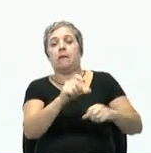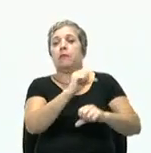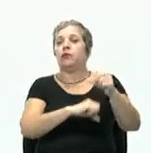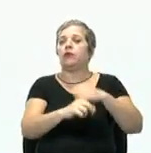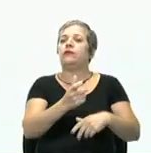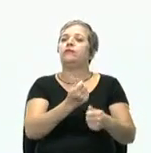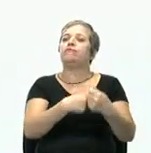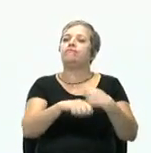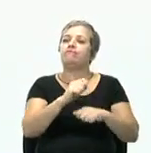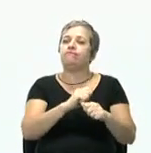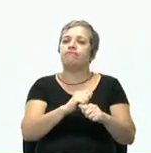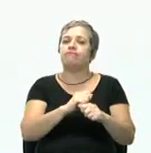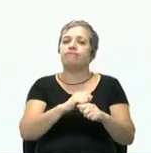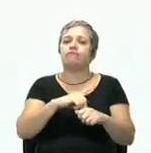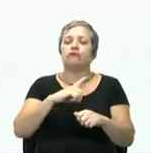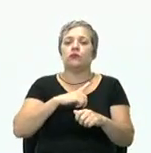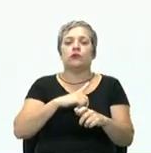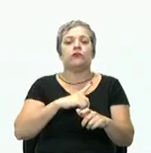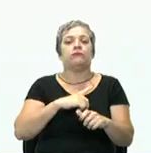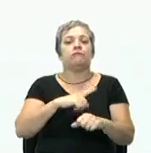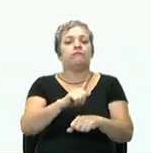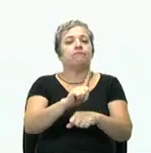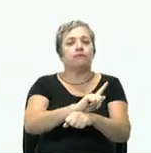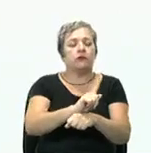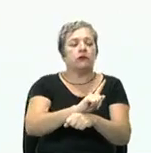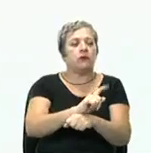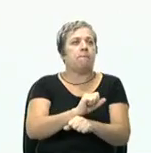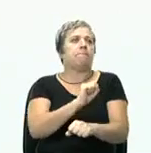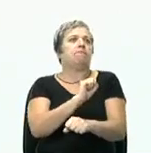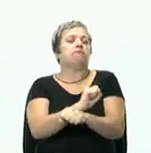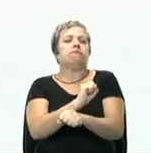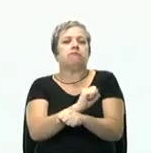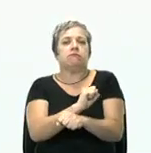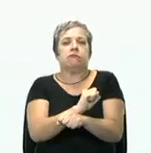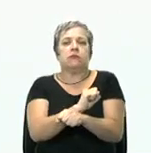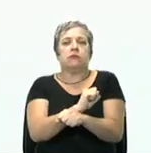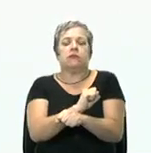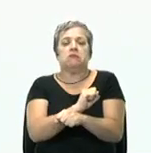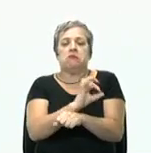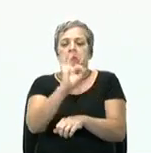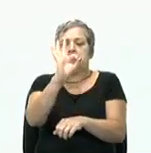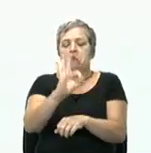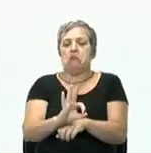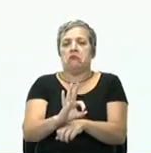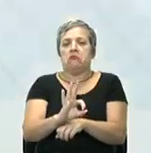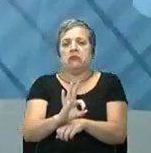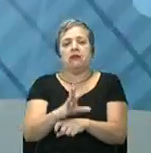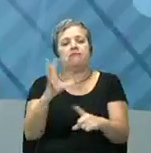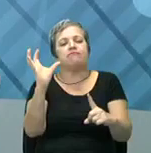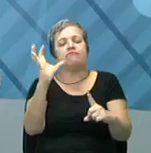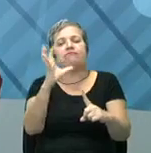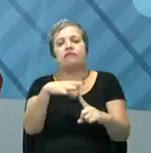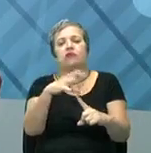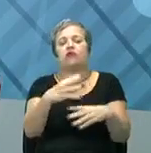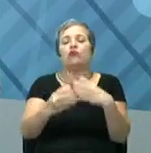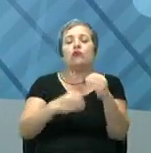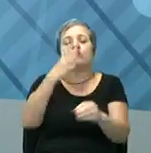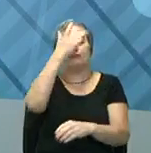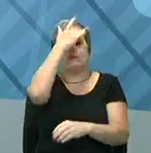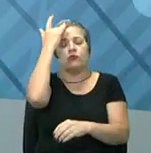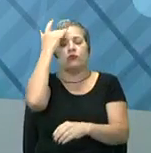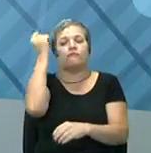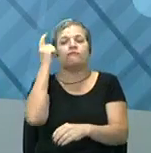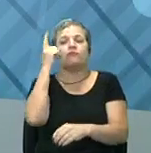gestão. Então, eu tenho uma gestão engessada, bem definida, e isso está afetando a forma como as pessoas